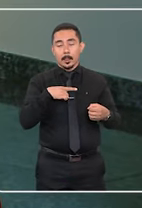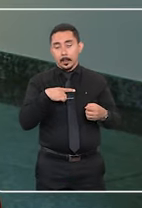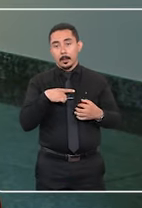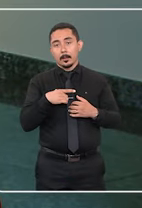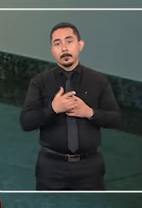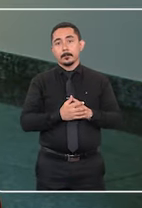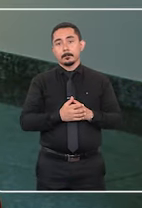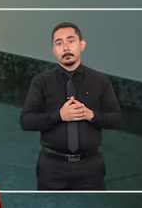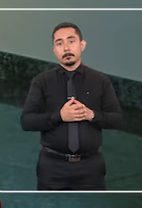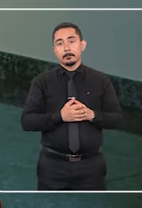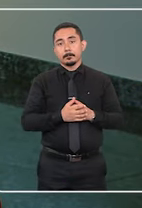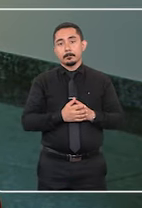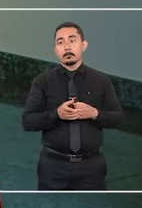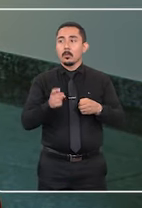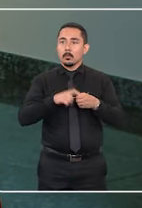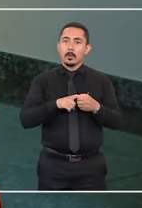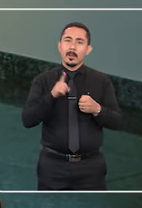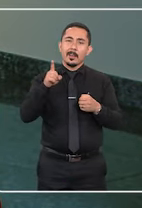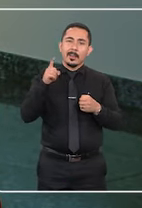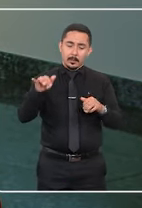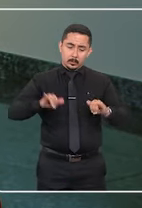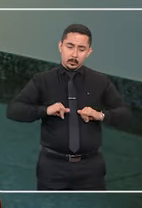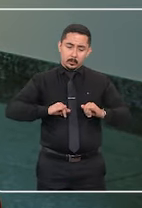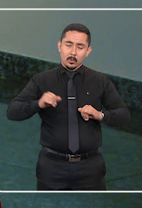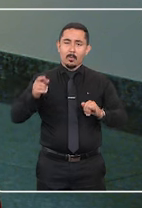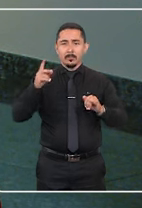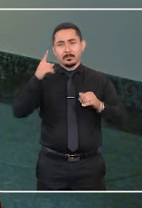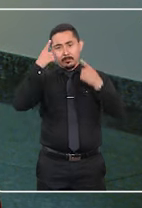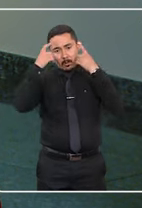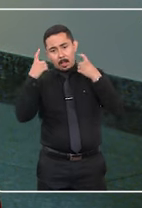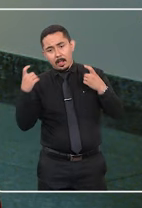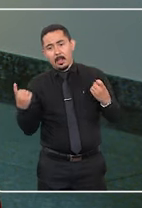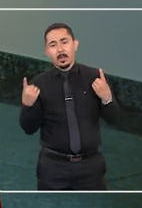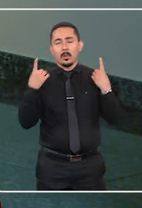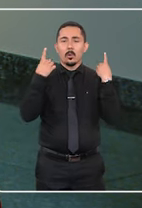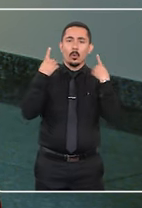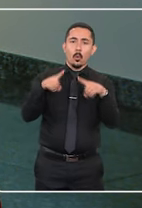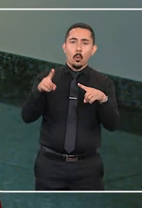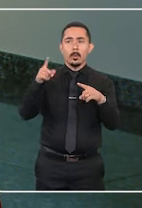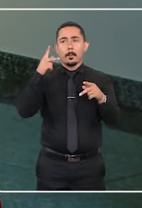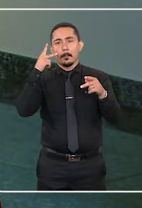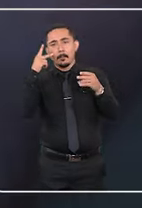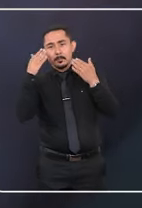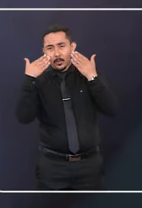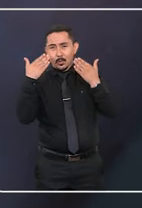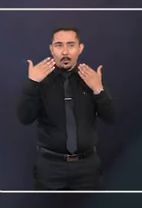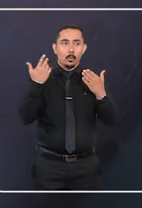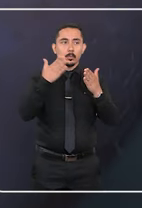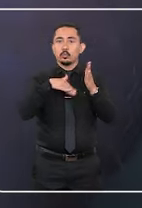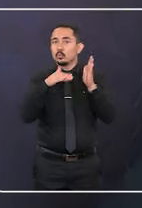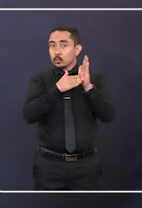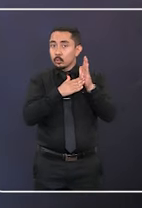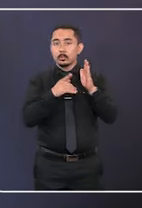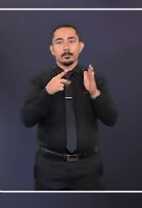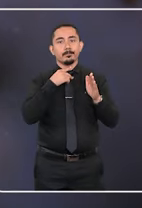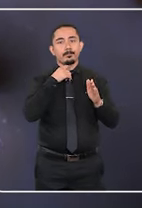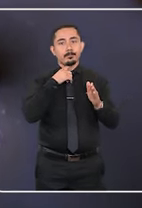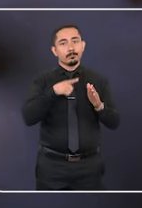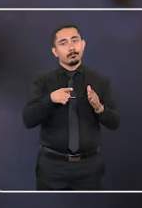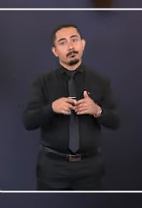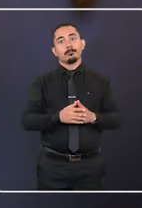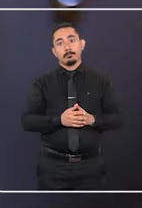para que ela retorne para situações na qual ela sofre violência física, psicológica.